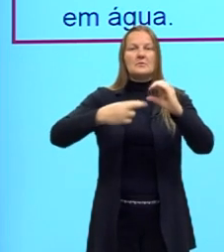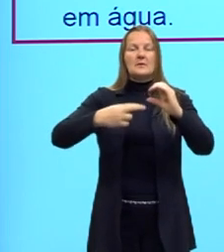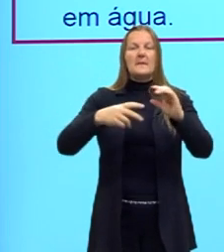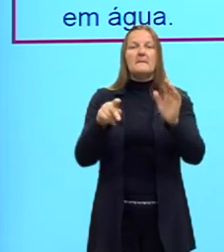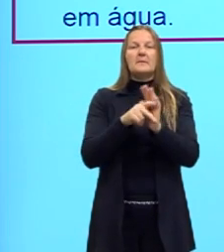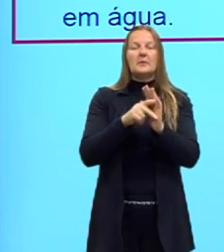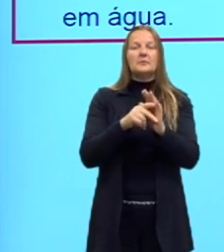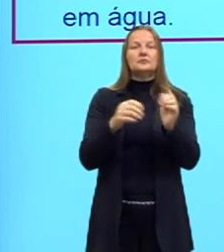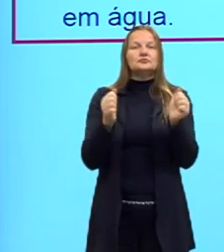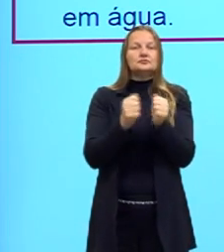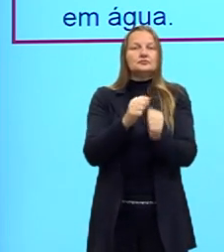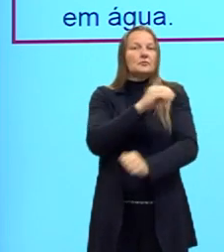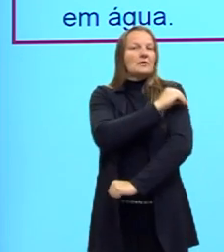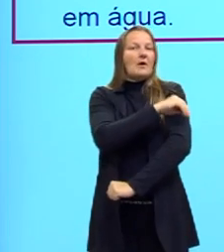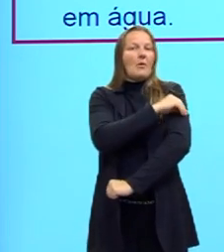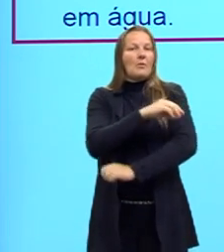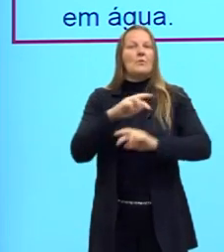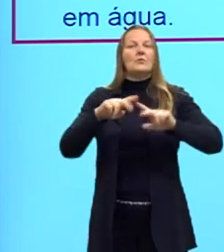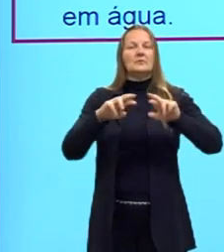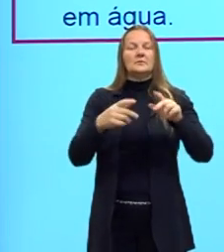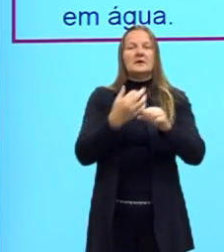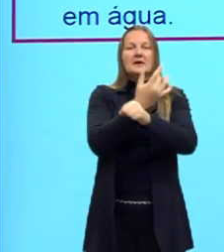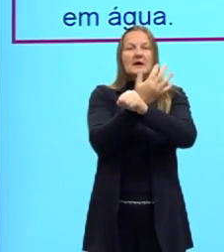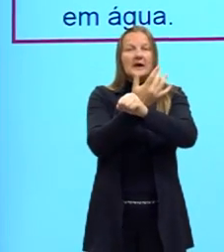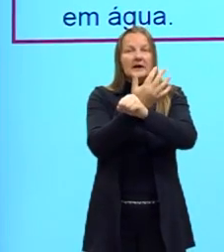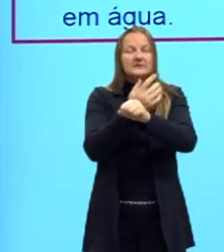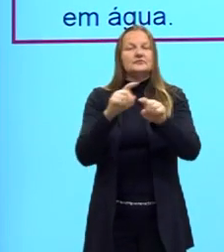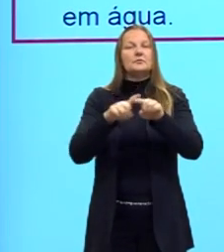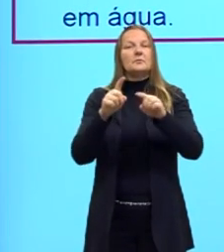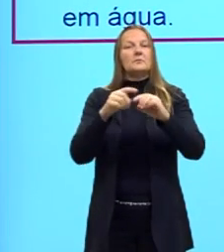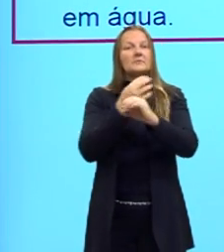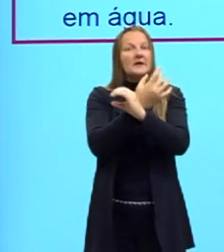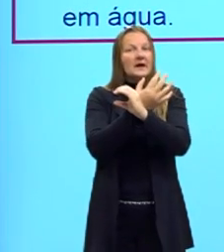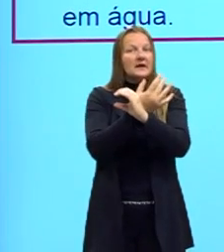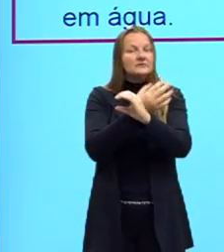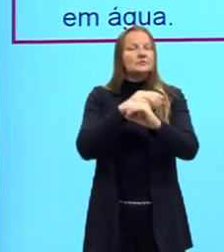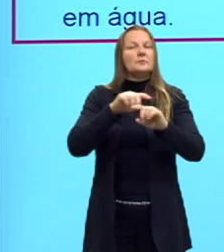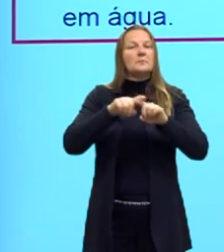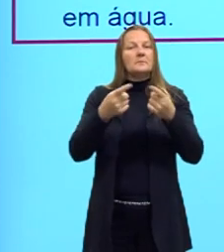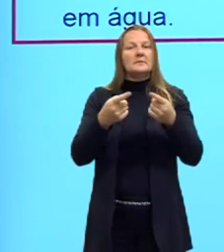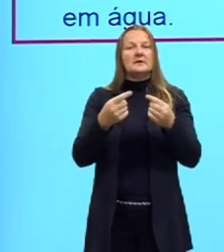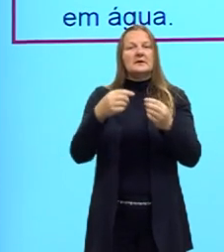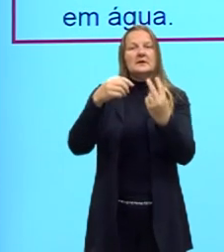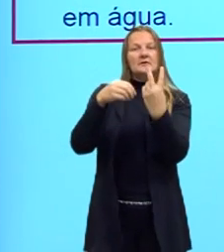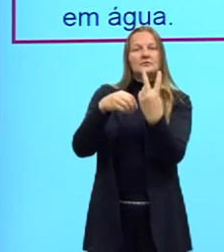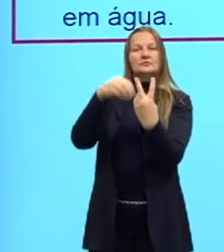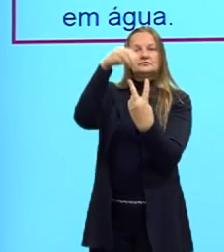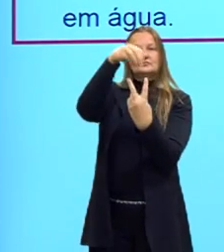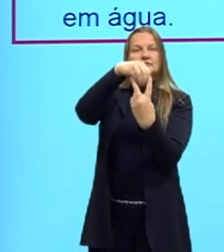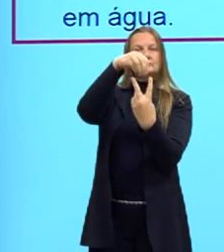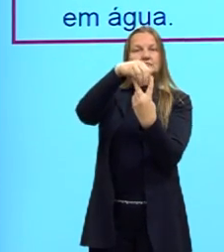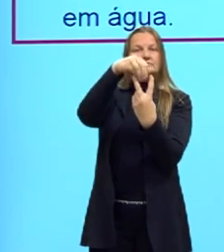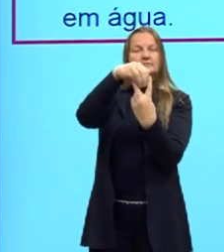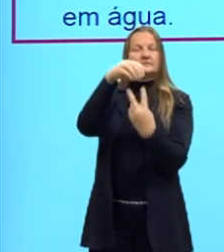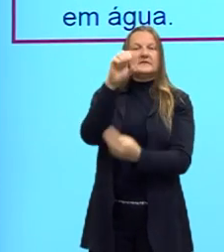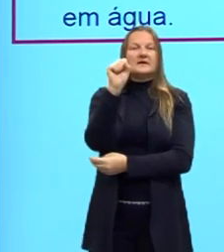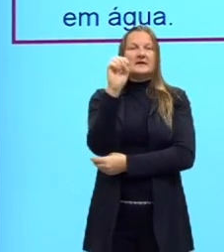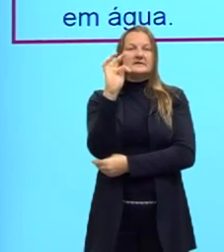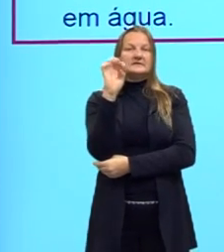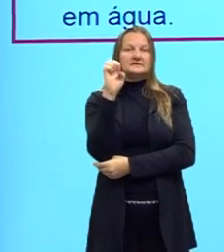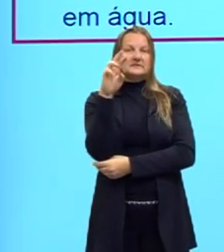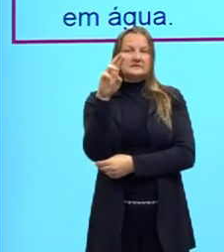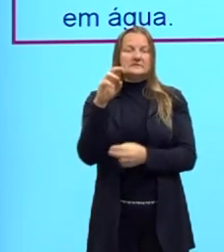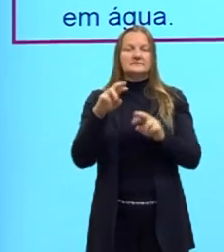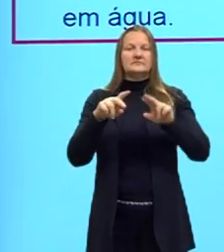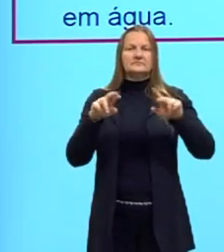com álcoois, né, os ácidos mais álcoois, eles dão origem aos ésteres, que é uma função que a gente vai ver hoje,